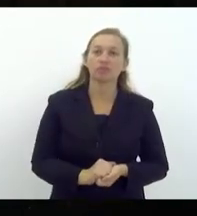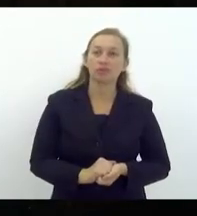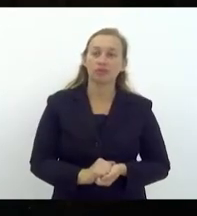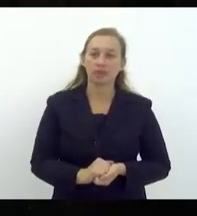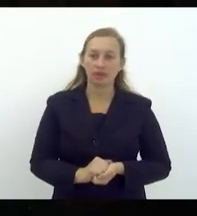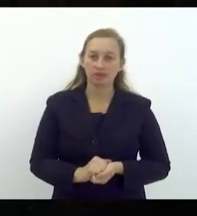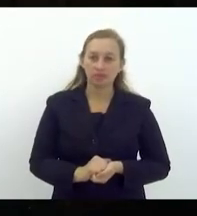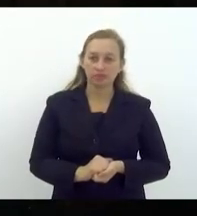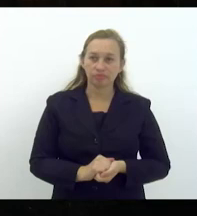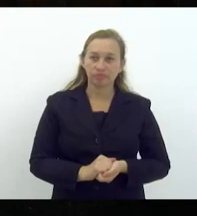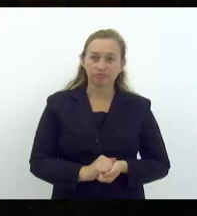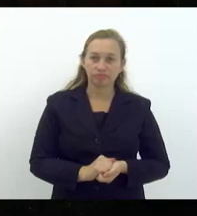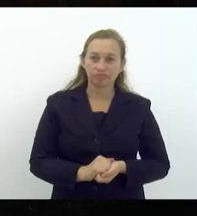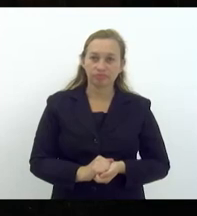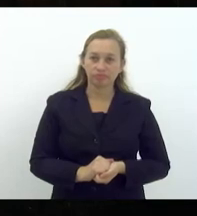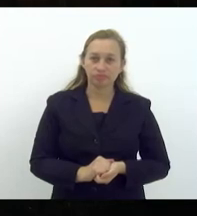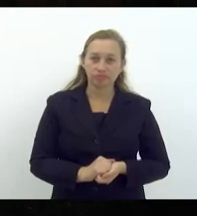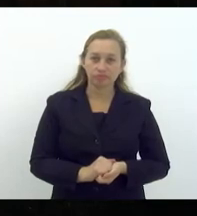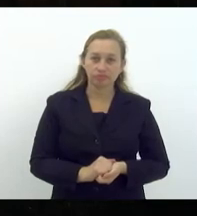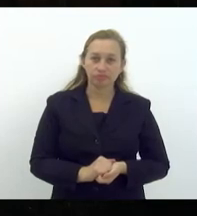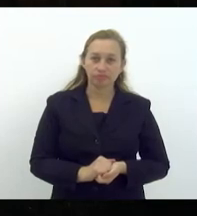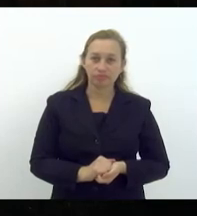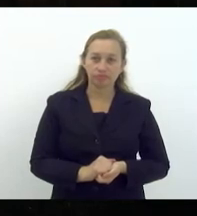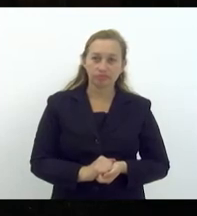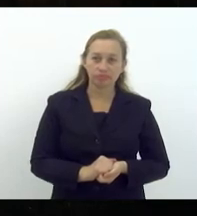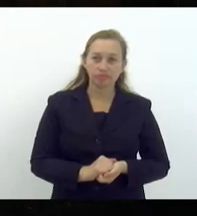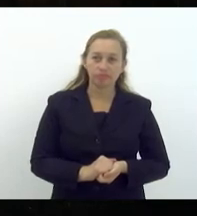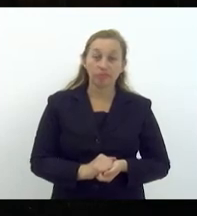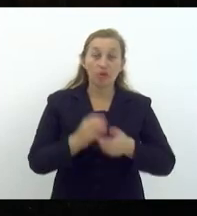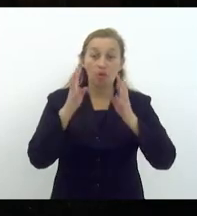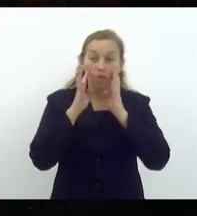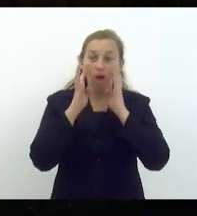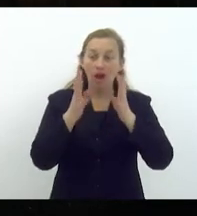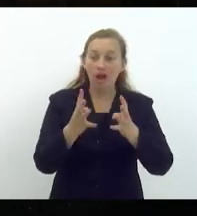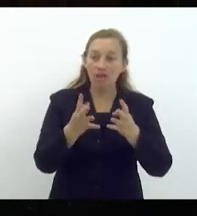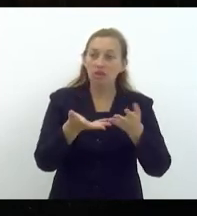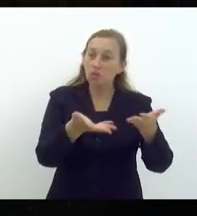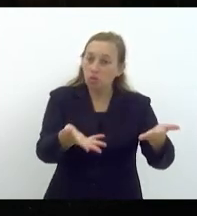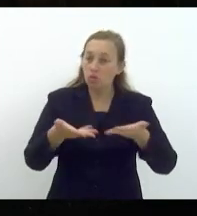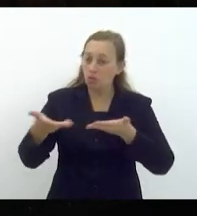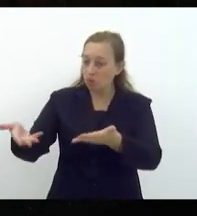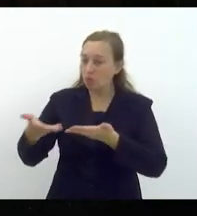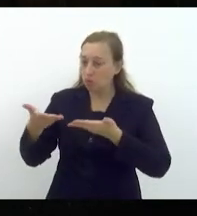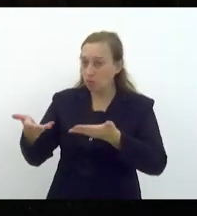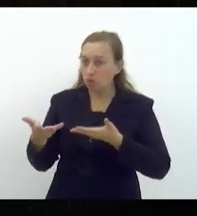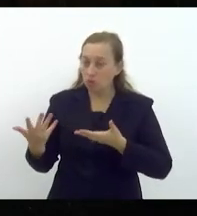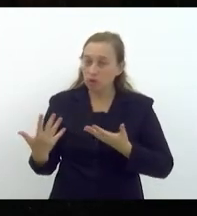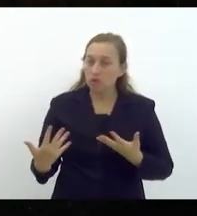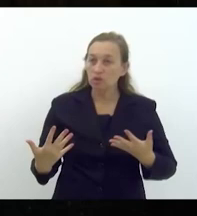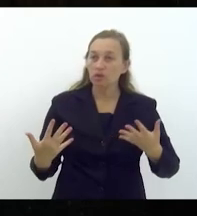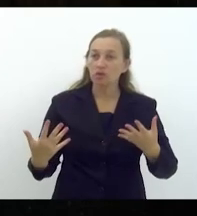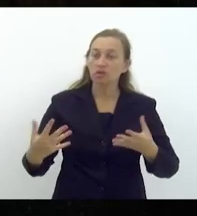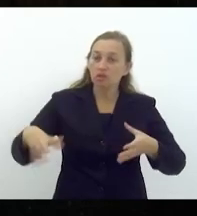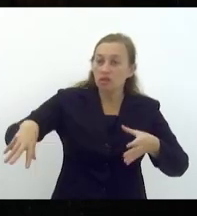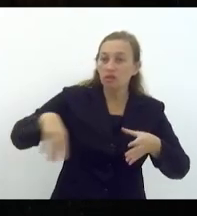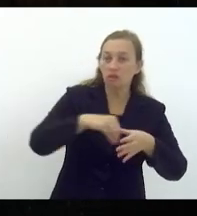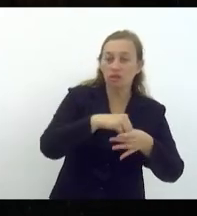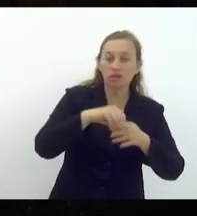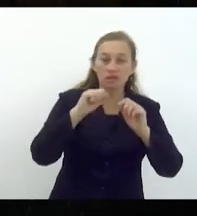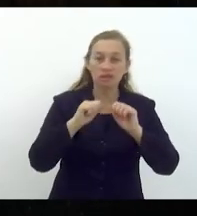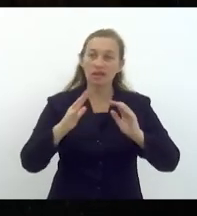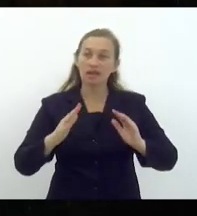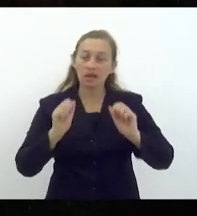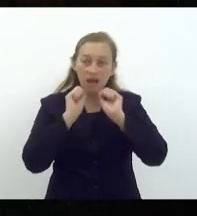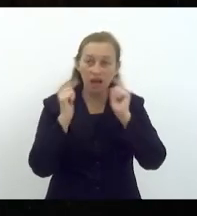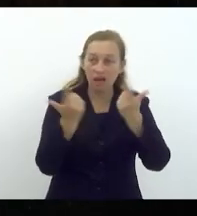fica a alerta, o chamamento e o enganjamento também desta Casa para que a